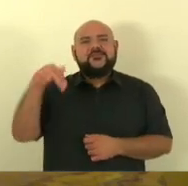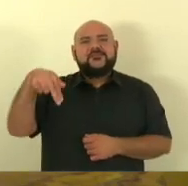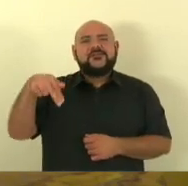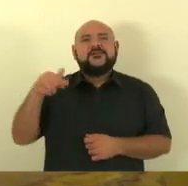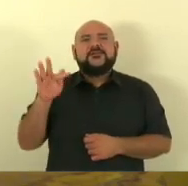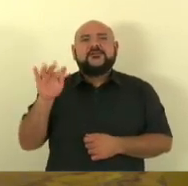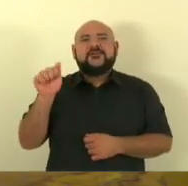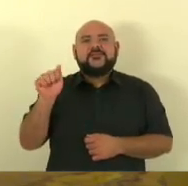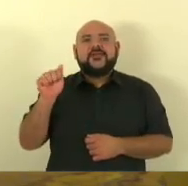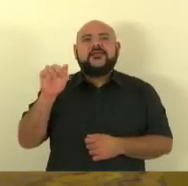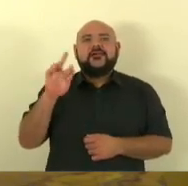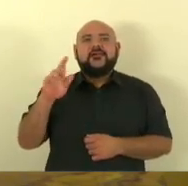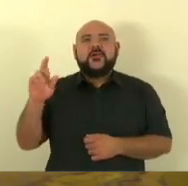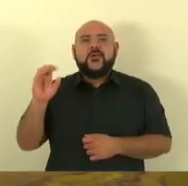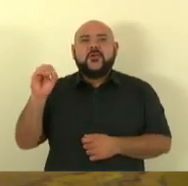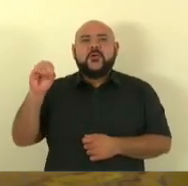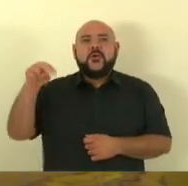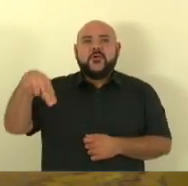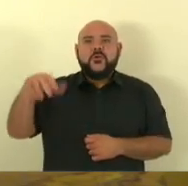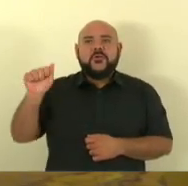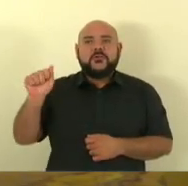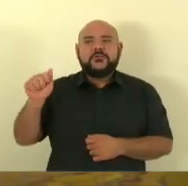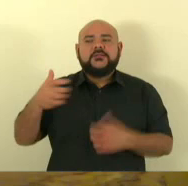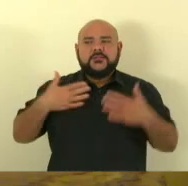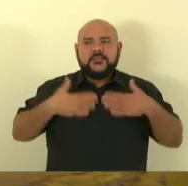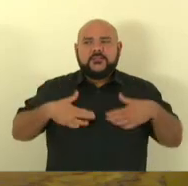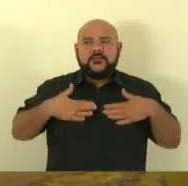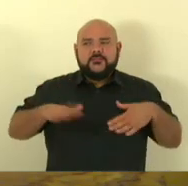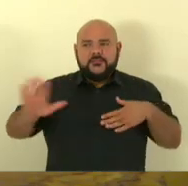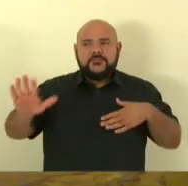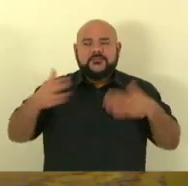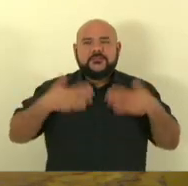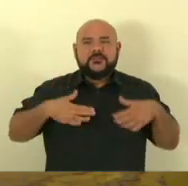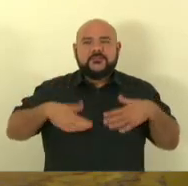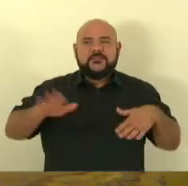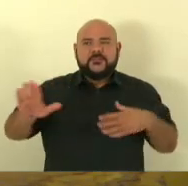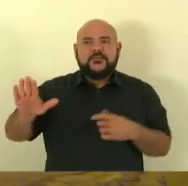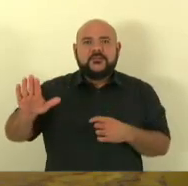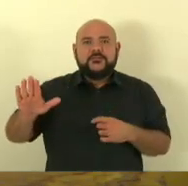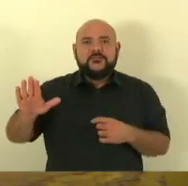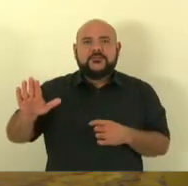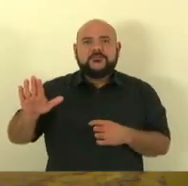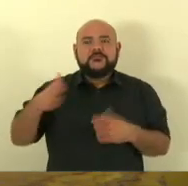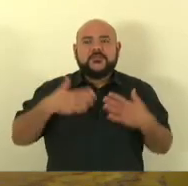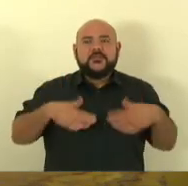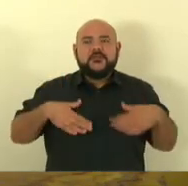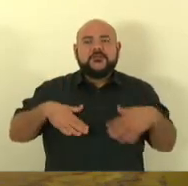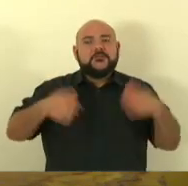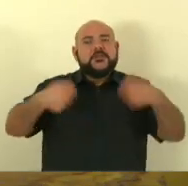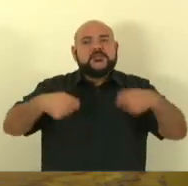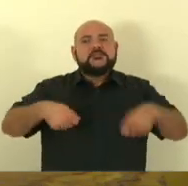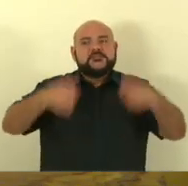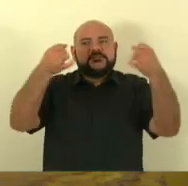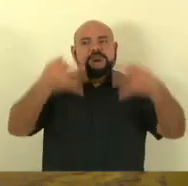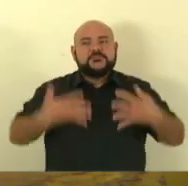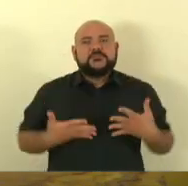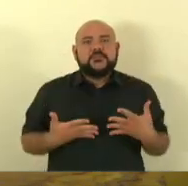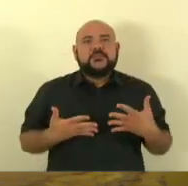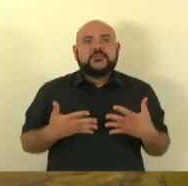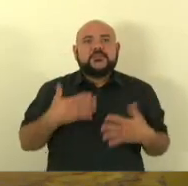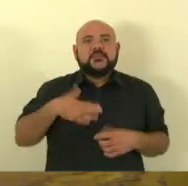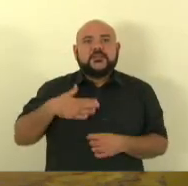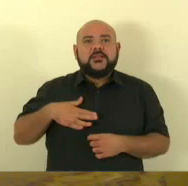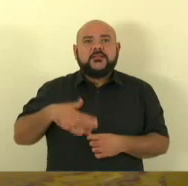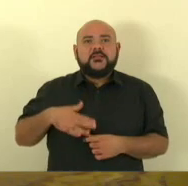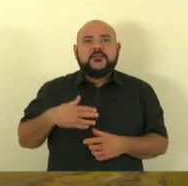mulher na política deputado não concedi a parte não você mencionou meu nome excelência não deputado não concedi a senhora menciona meu nome não